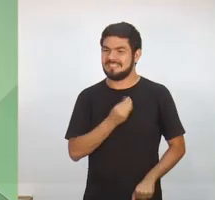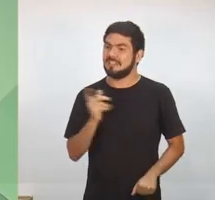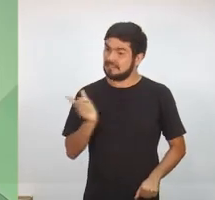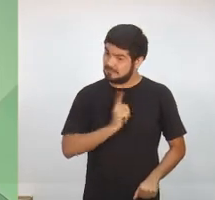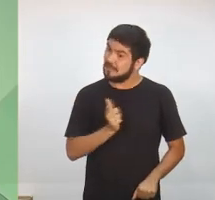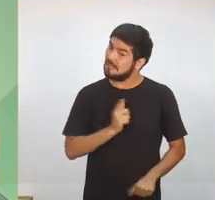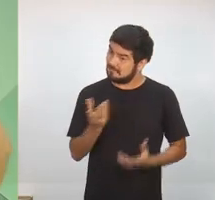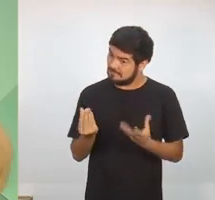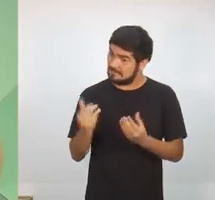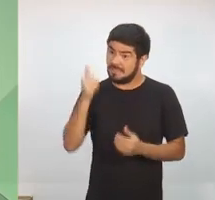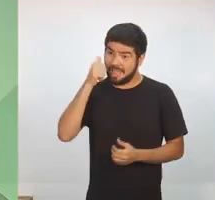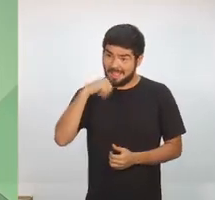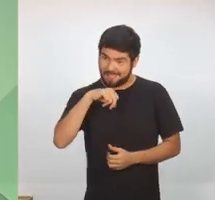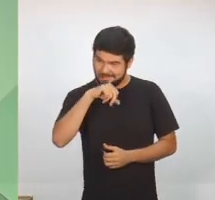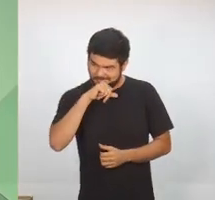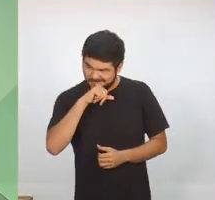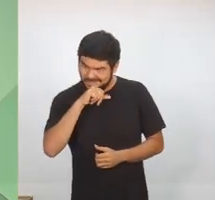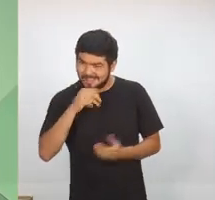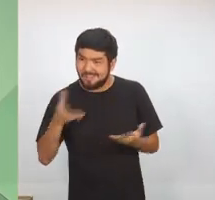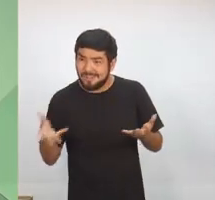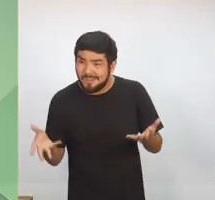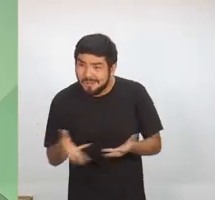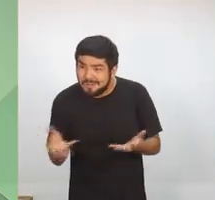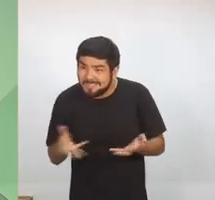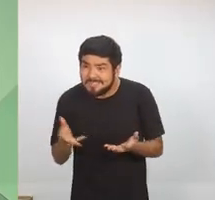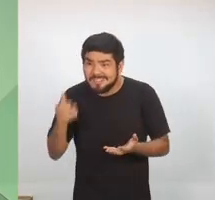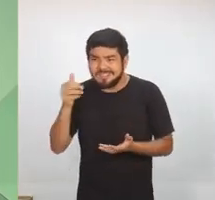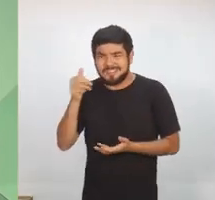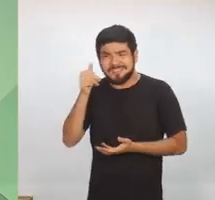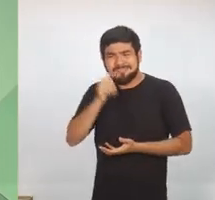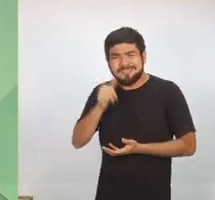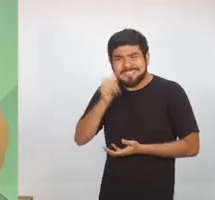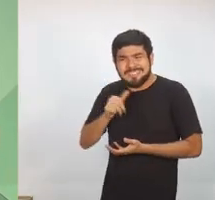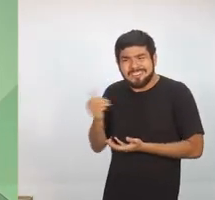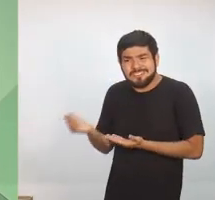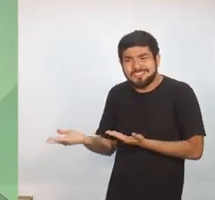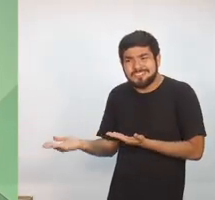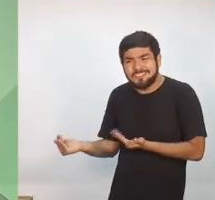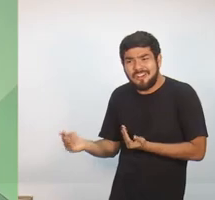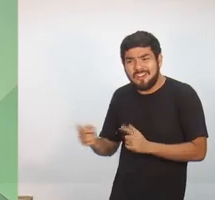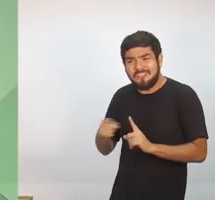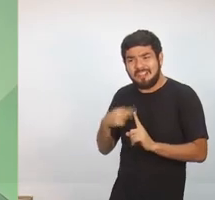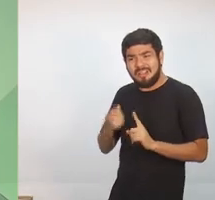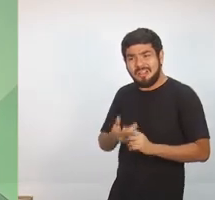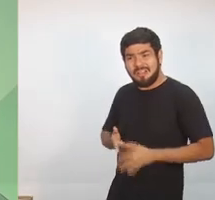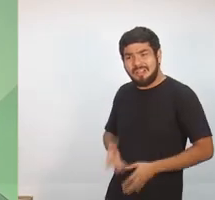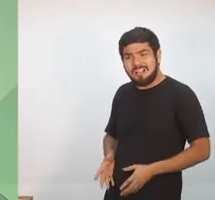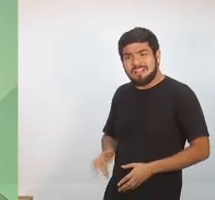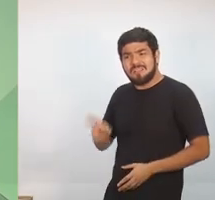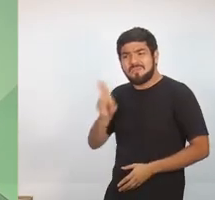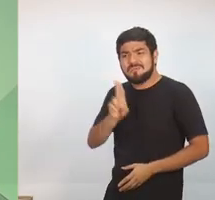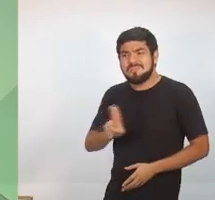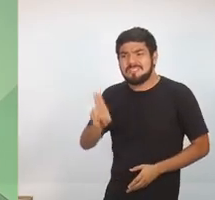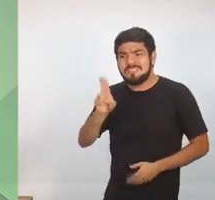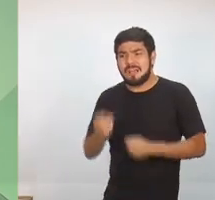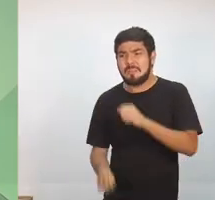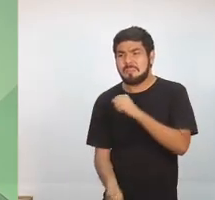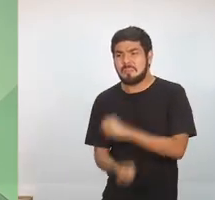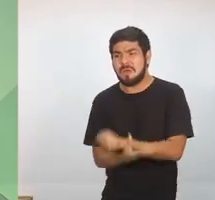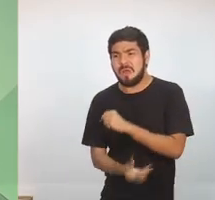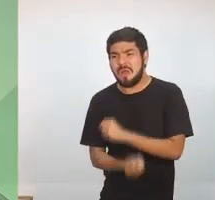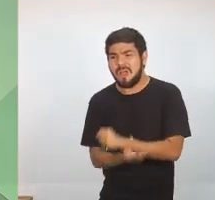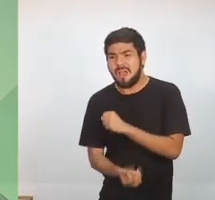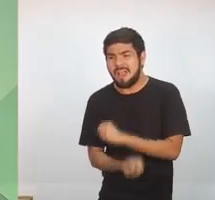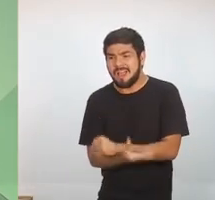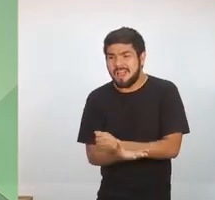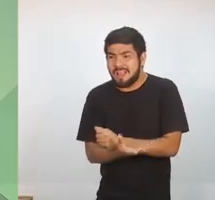mães que hoje são utilizadas, meninas jovens ainda, que estão sendo utilizadas pelo tráfico de droga. E muitas delas vão para